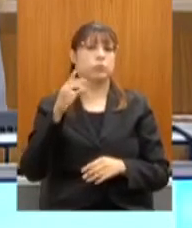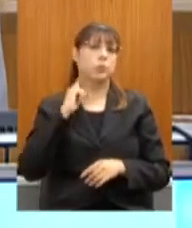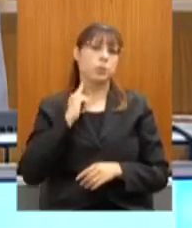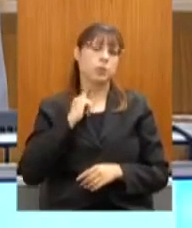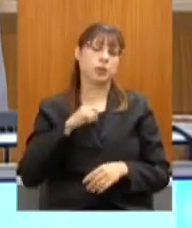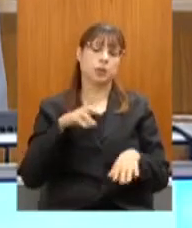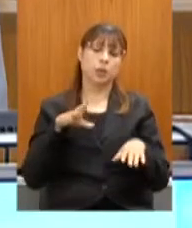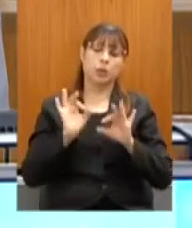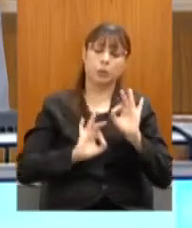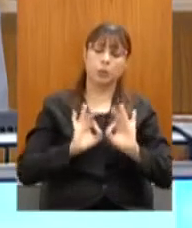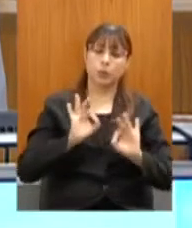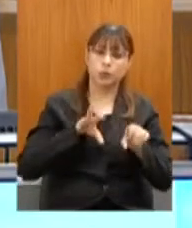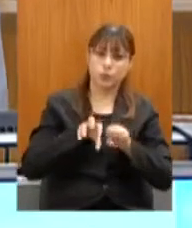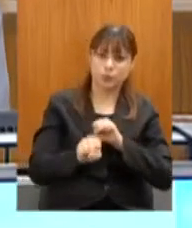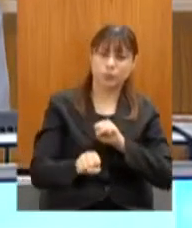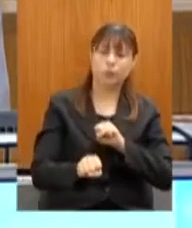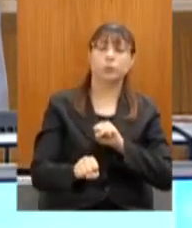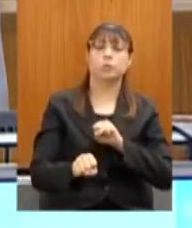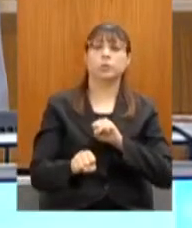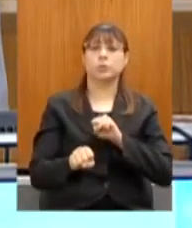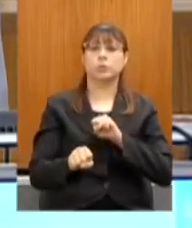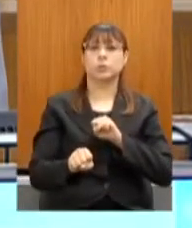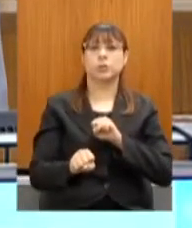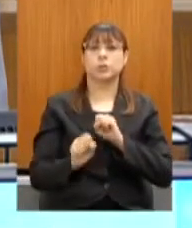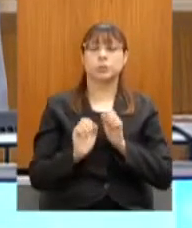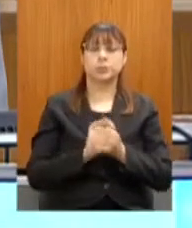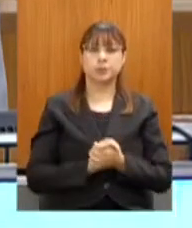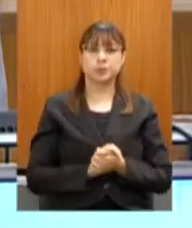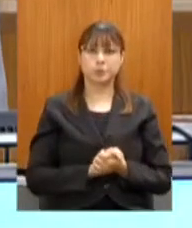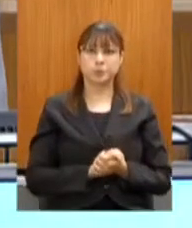formação e do receptivo. Pode passar.